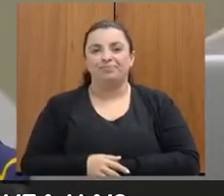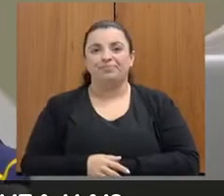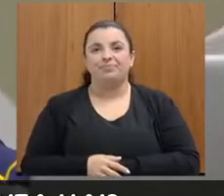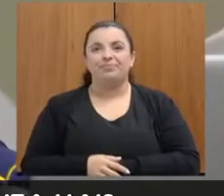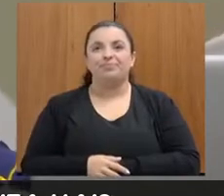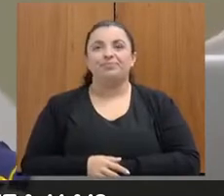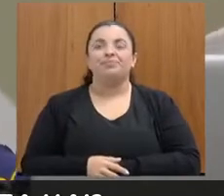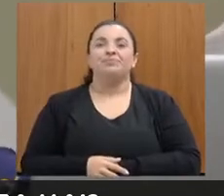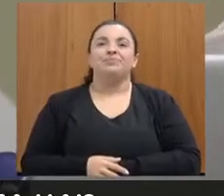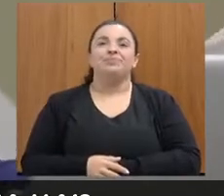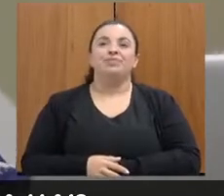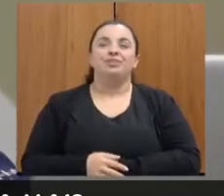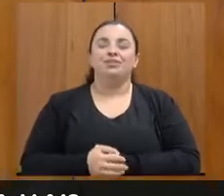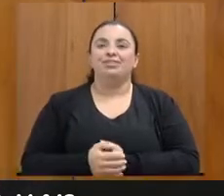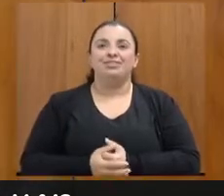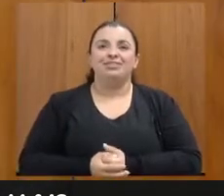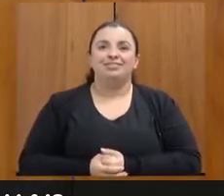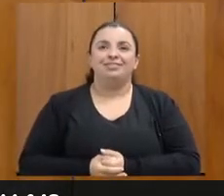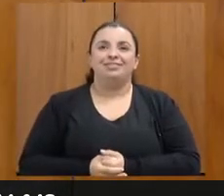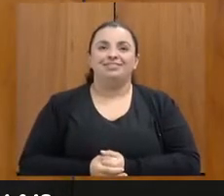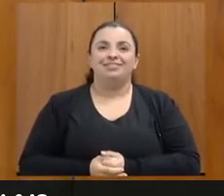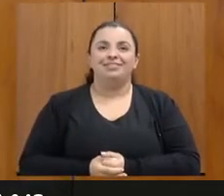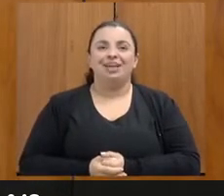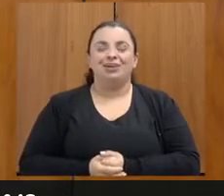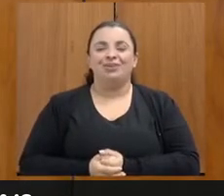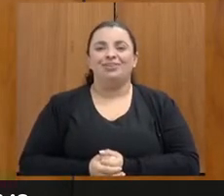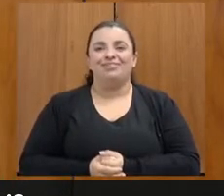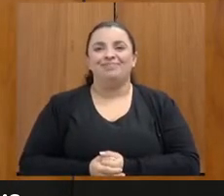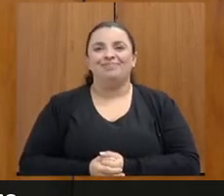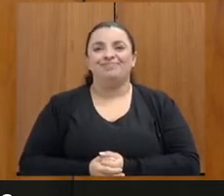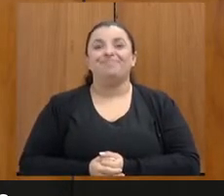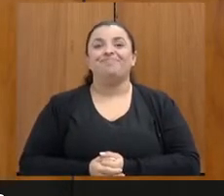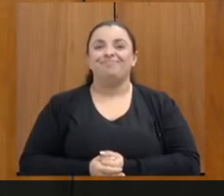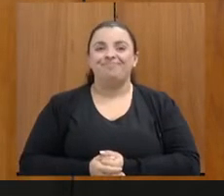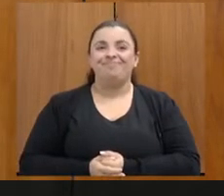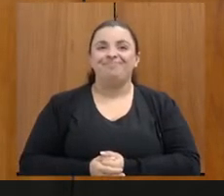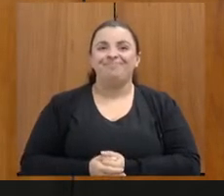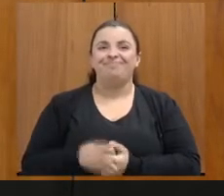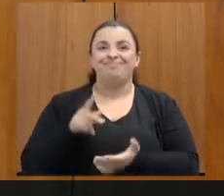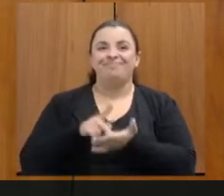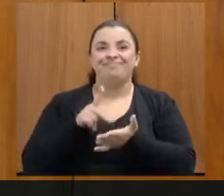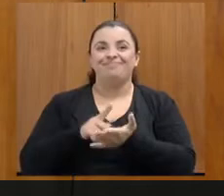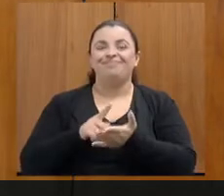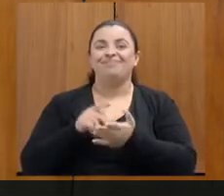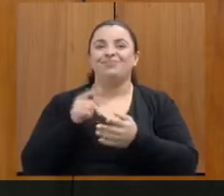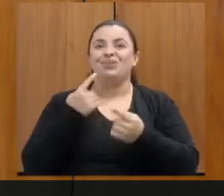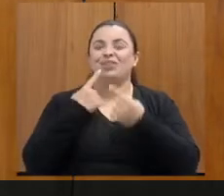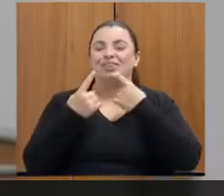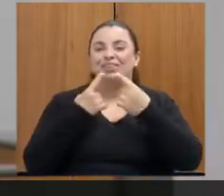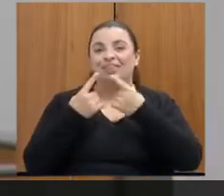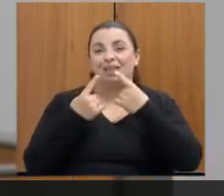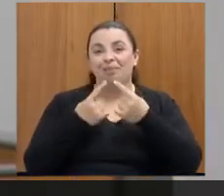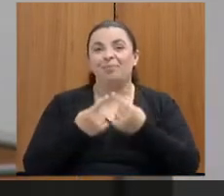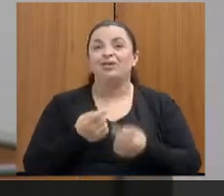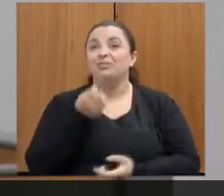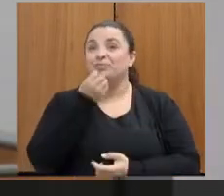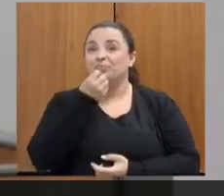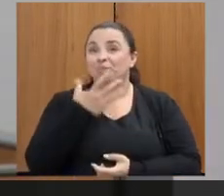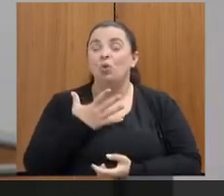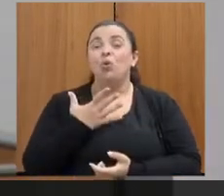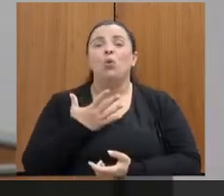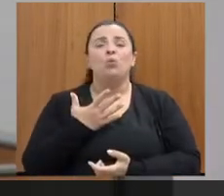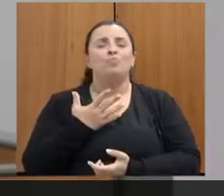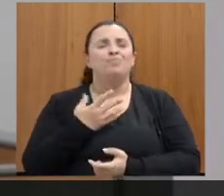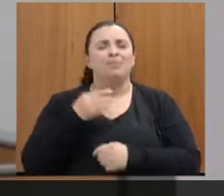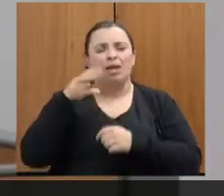colocações finais. Juliana. Realmente foi muito enriquecedor a gente poder conhecer o funcionamento de outras delegacias.